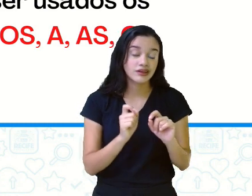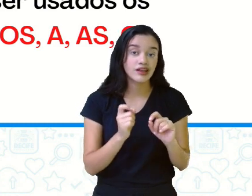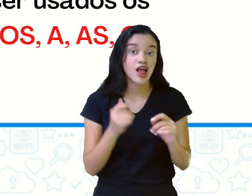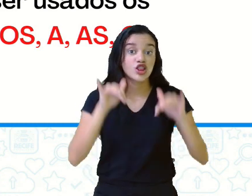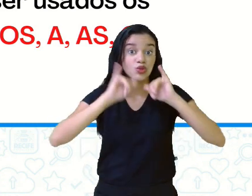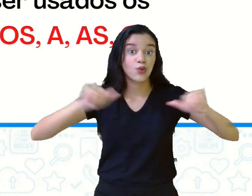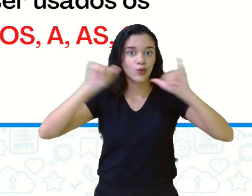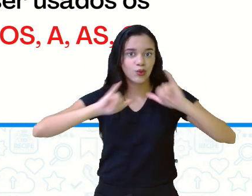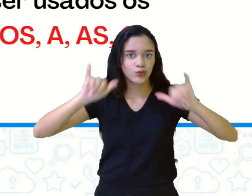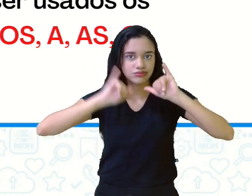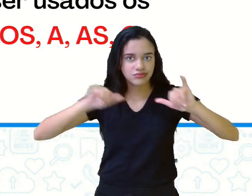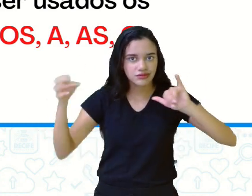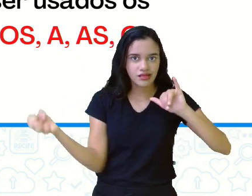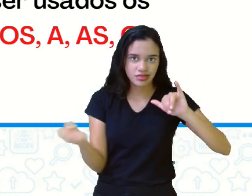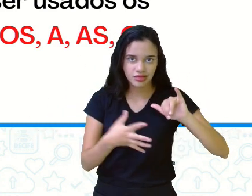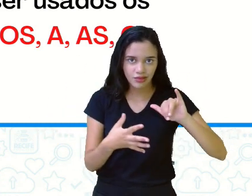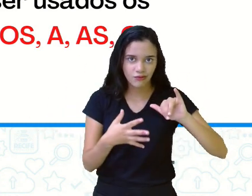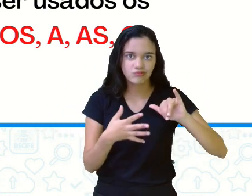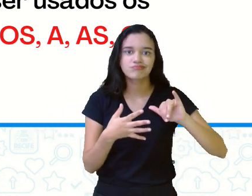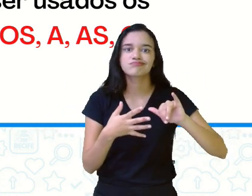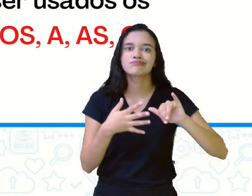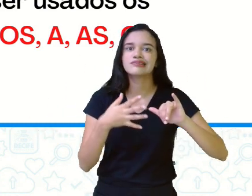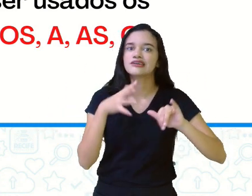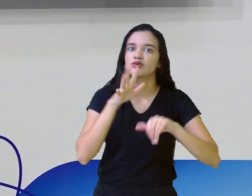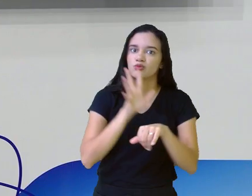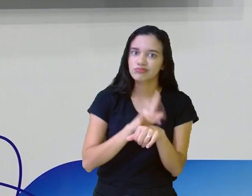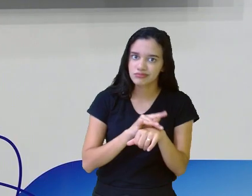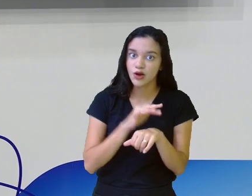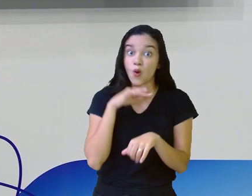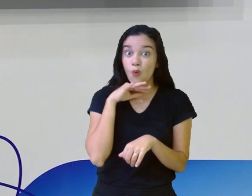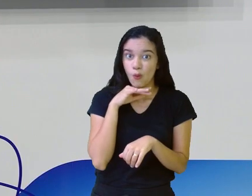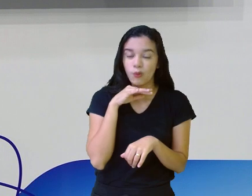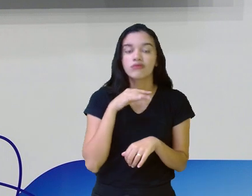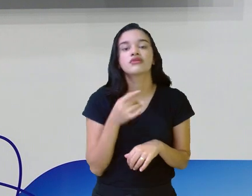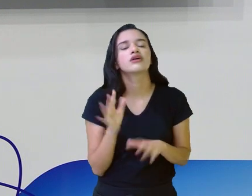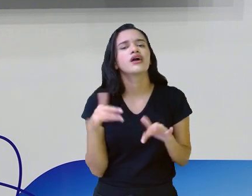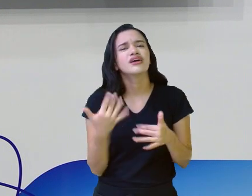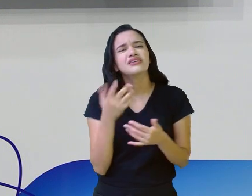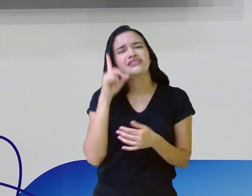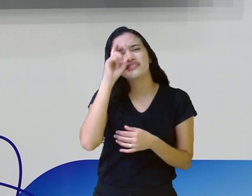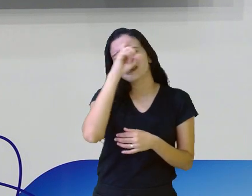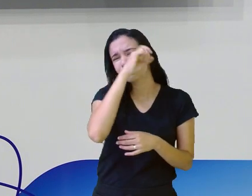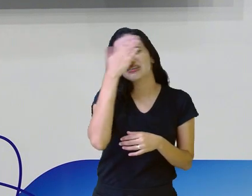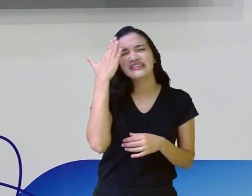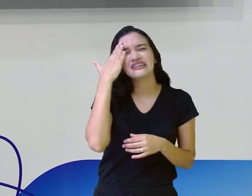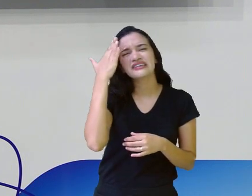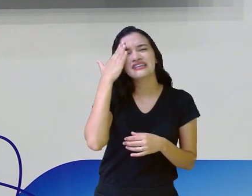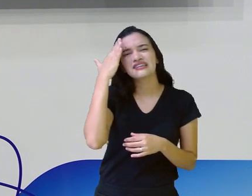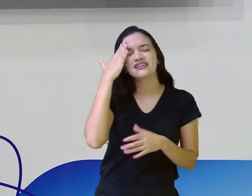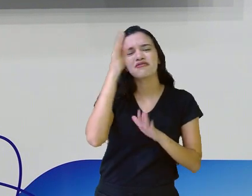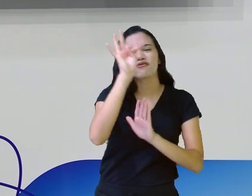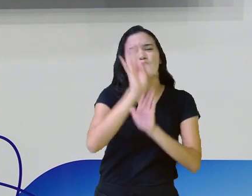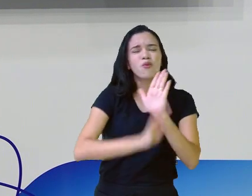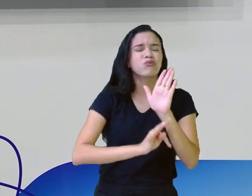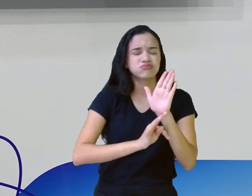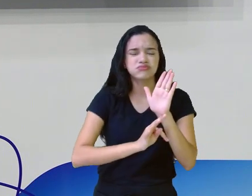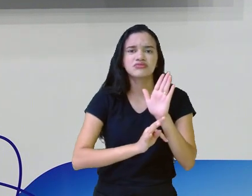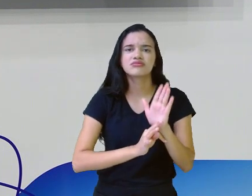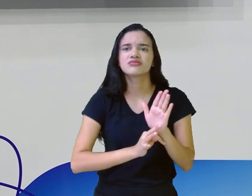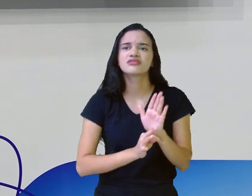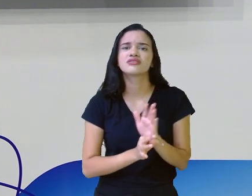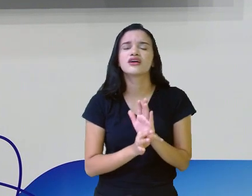E aí, ficou difícil o entendimento ali do texto. Que